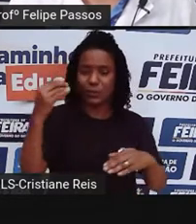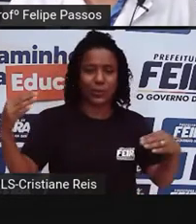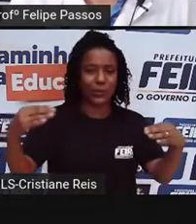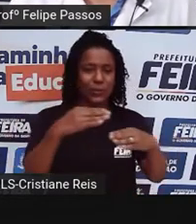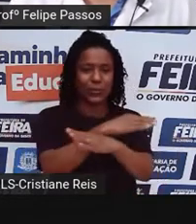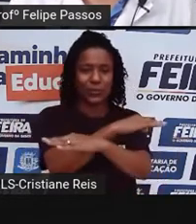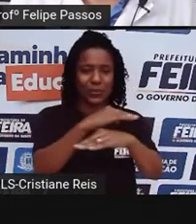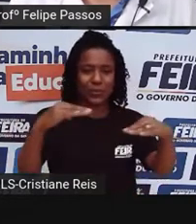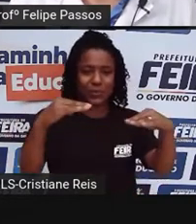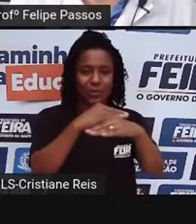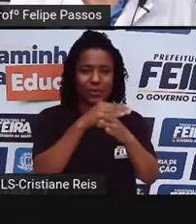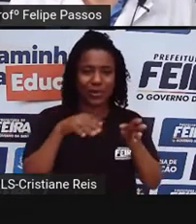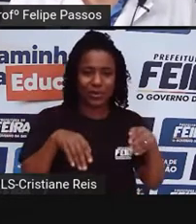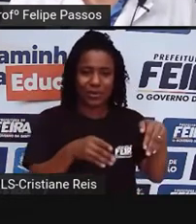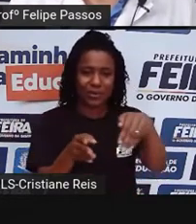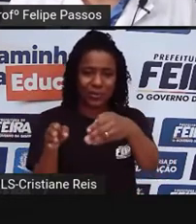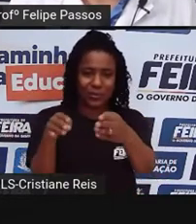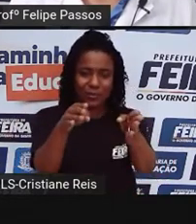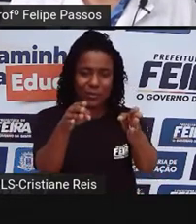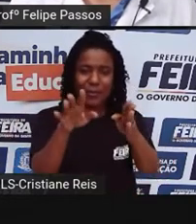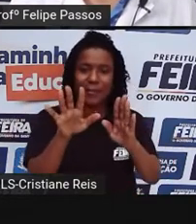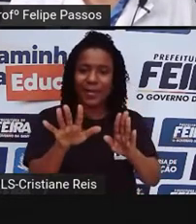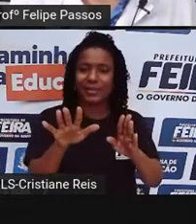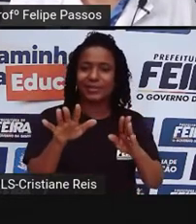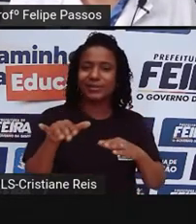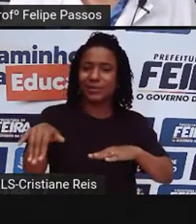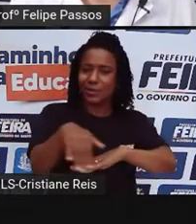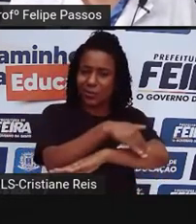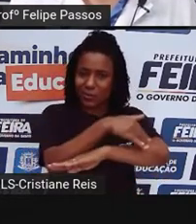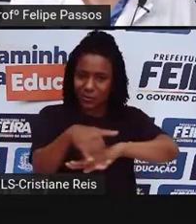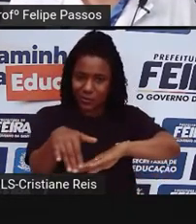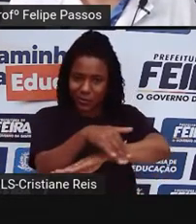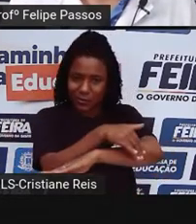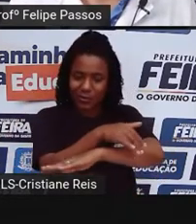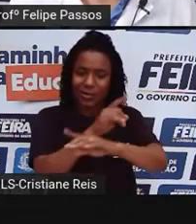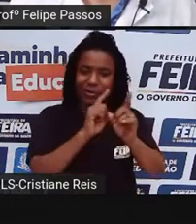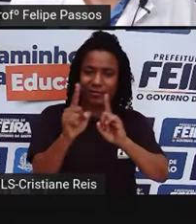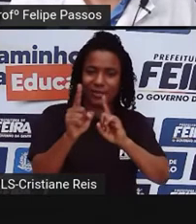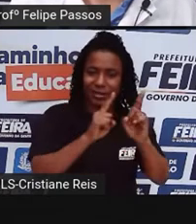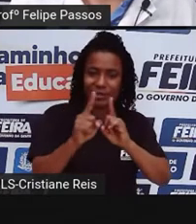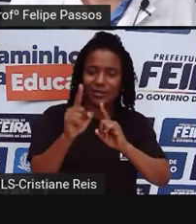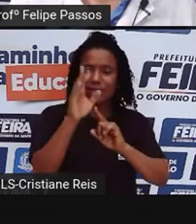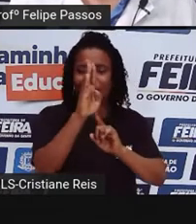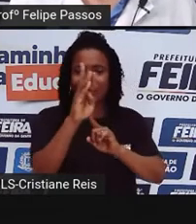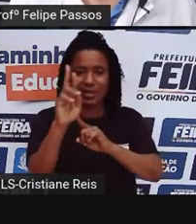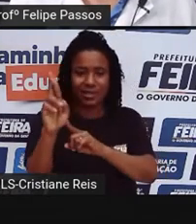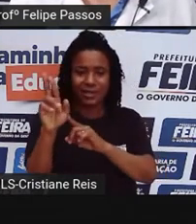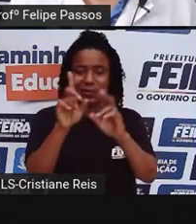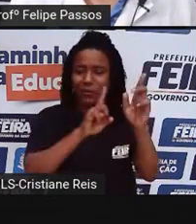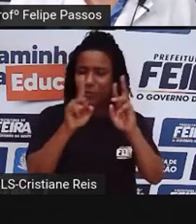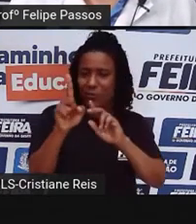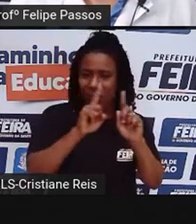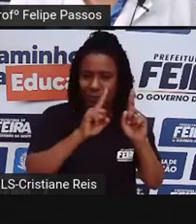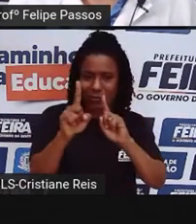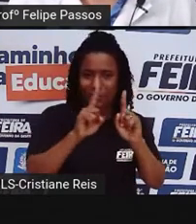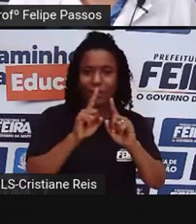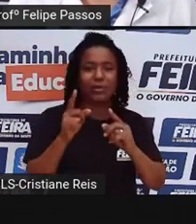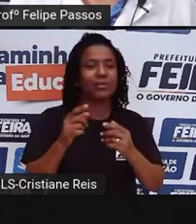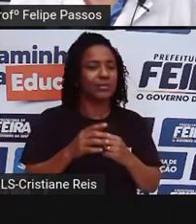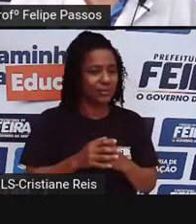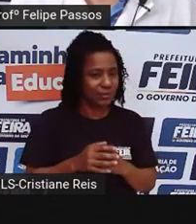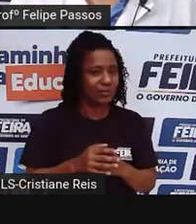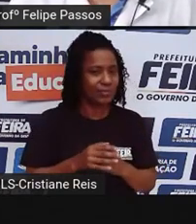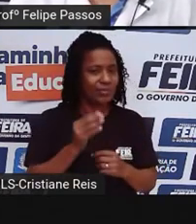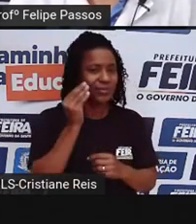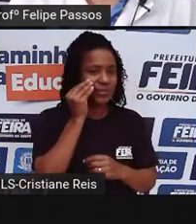a estrada como território. As ruas, as avenidas, as BRs, as BAs, elas são vias,